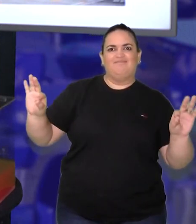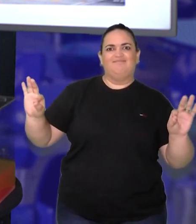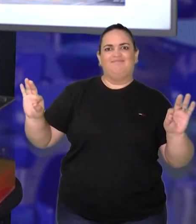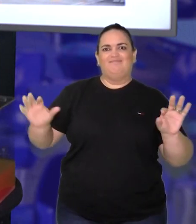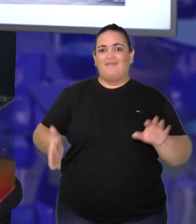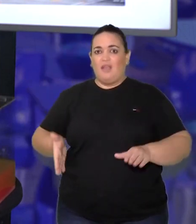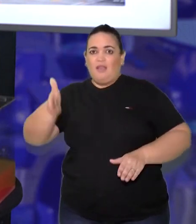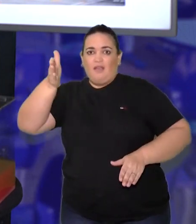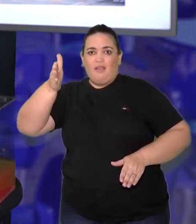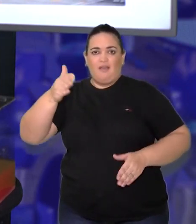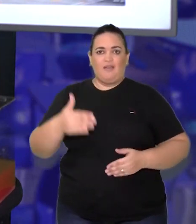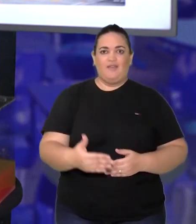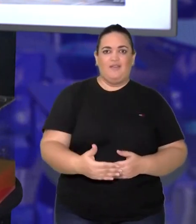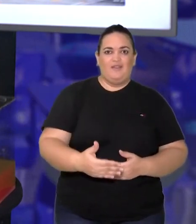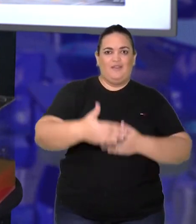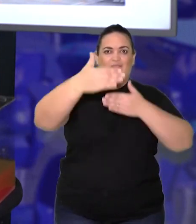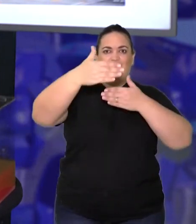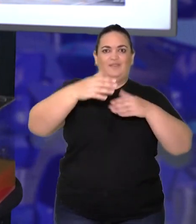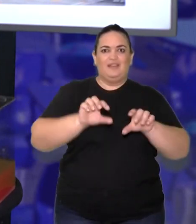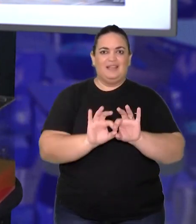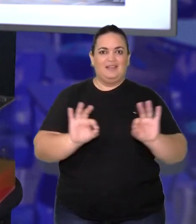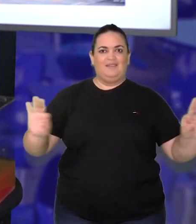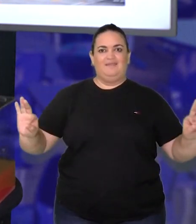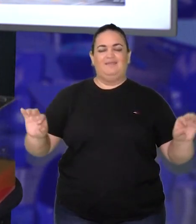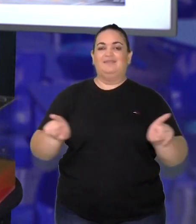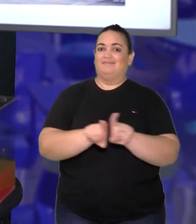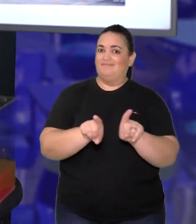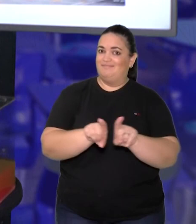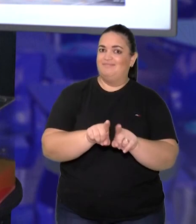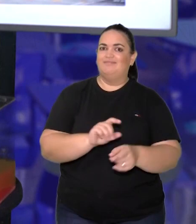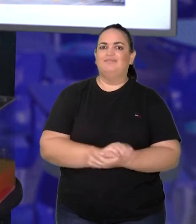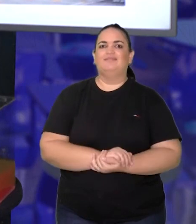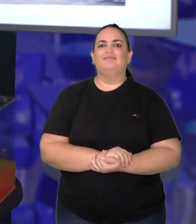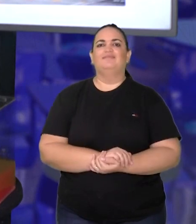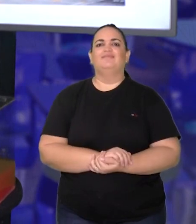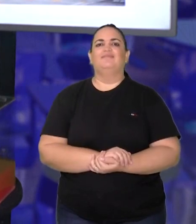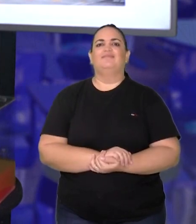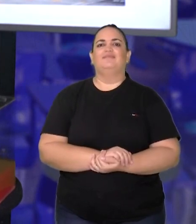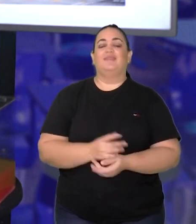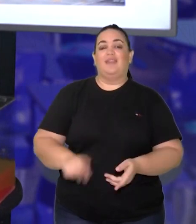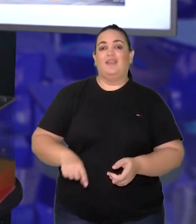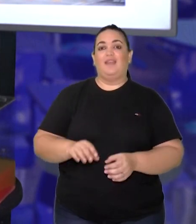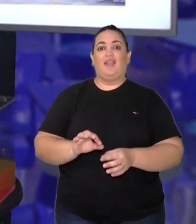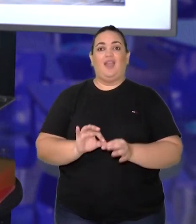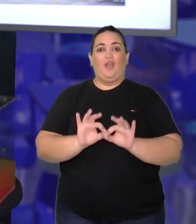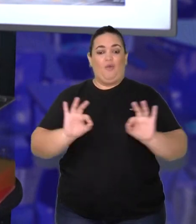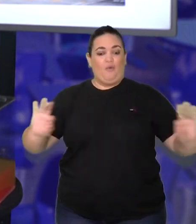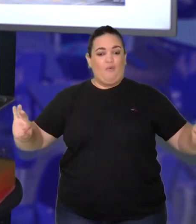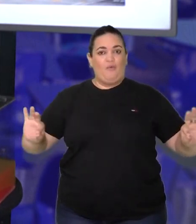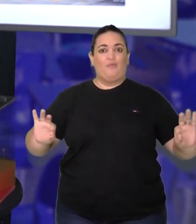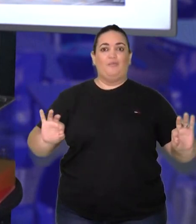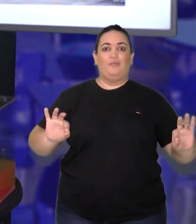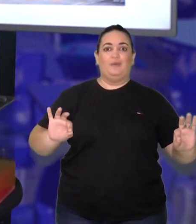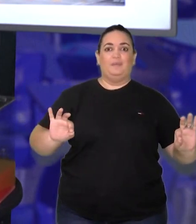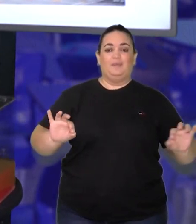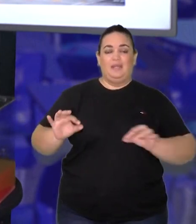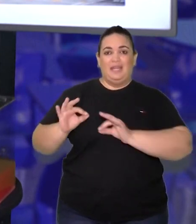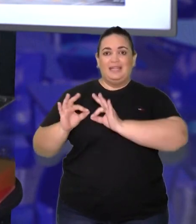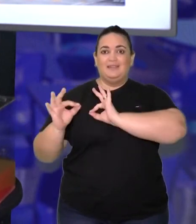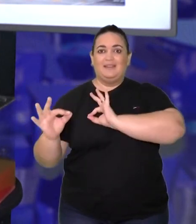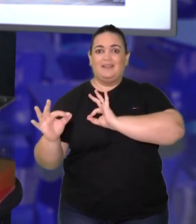referência as medidas que foram passadas, que é a questão do comprimento, da largura e da altura.